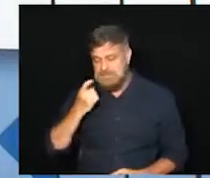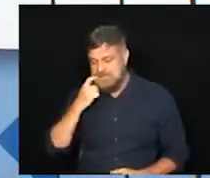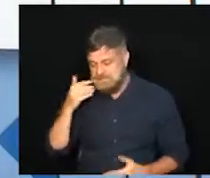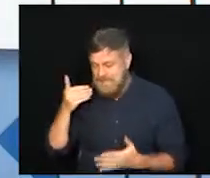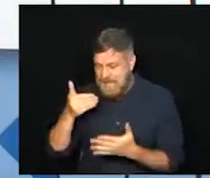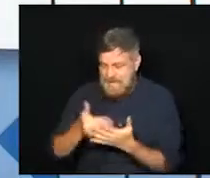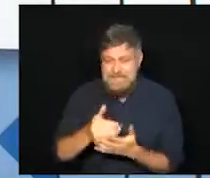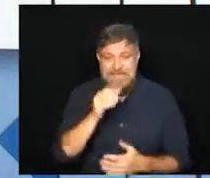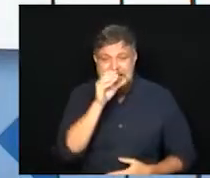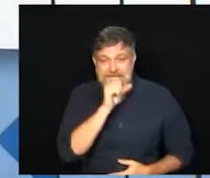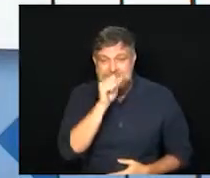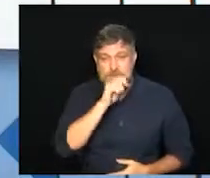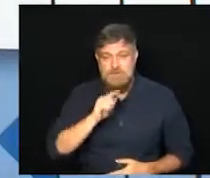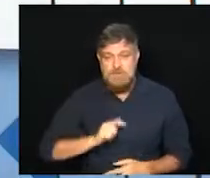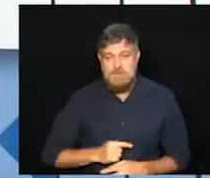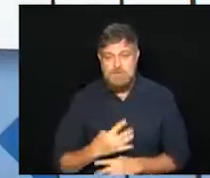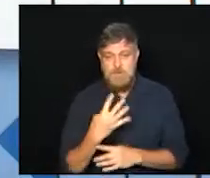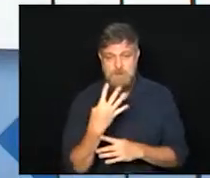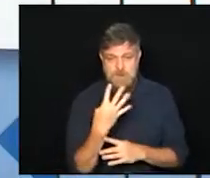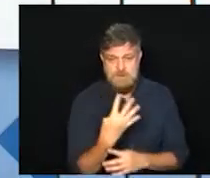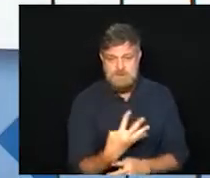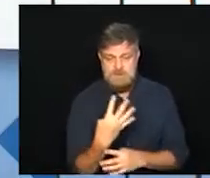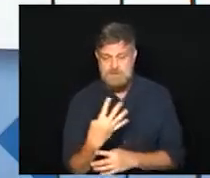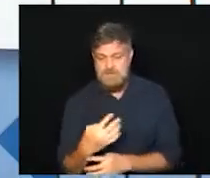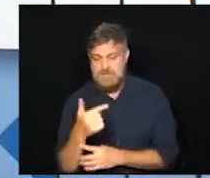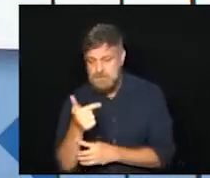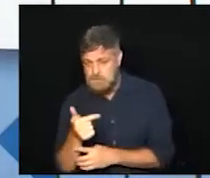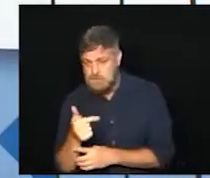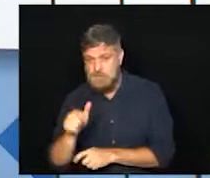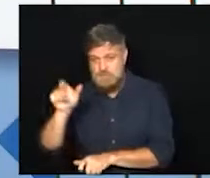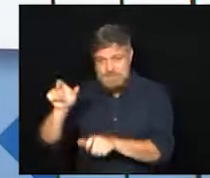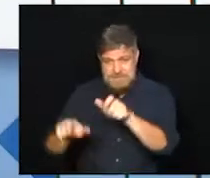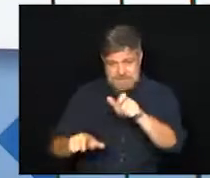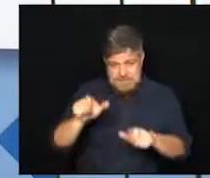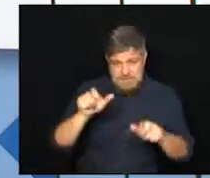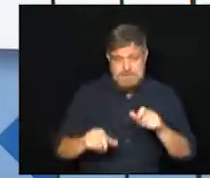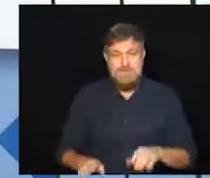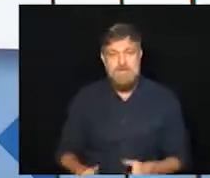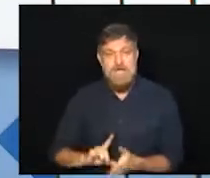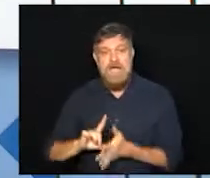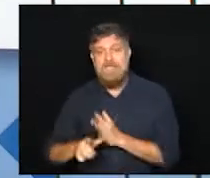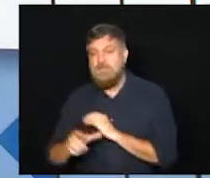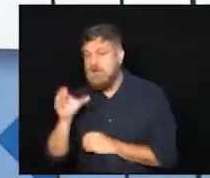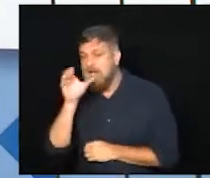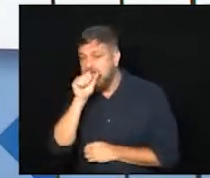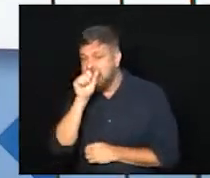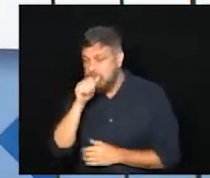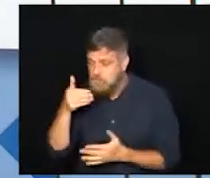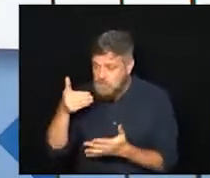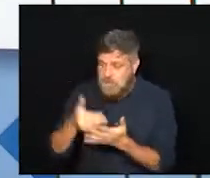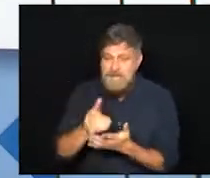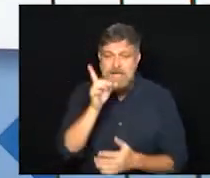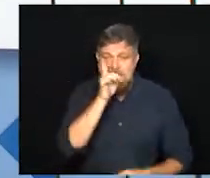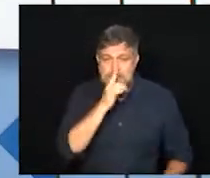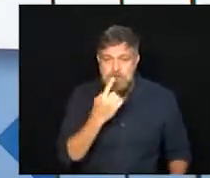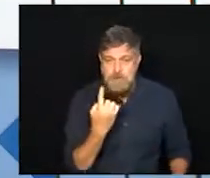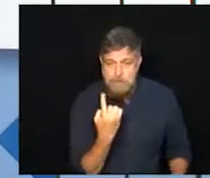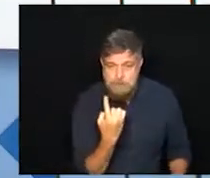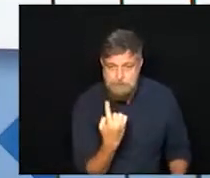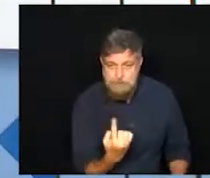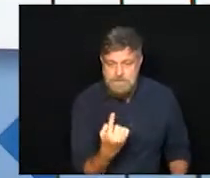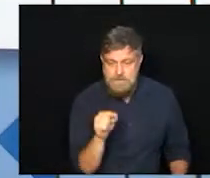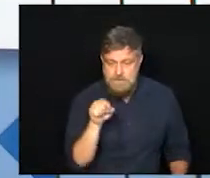foram 442 pessoas e, de sábado para domingo, 1.153